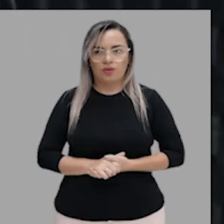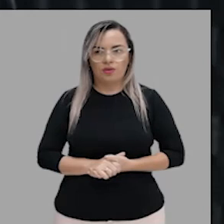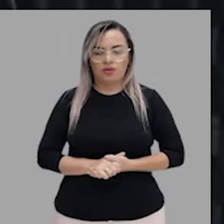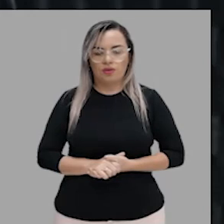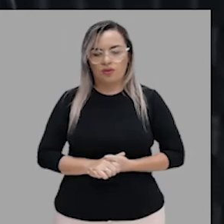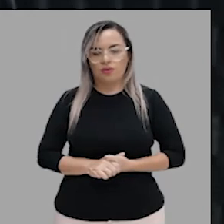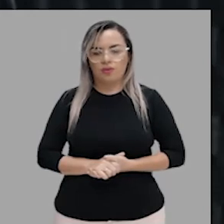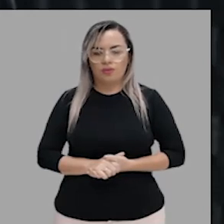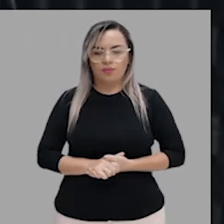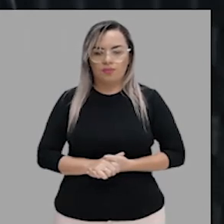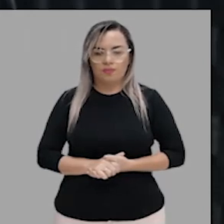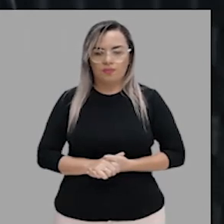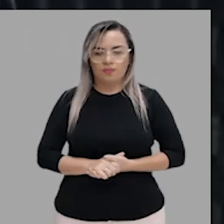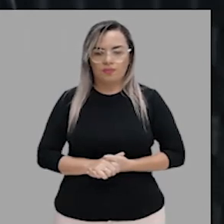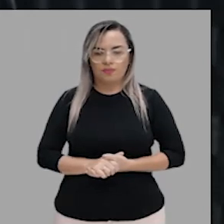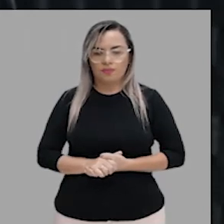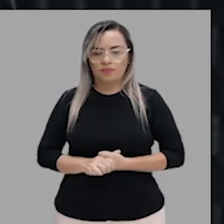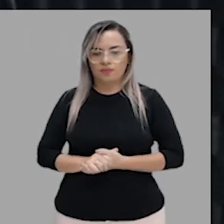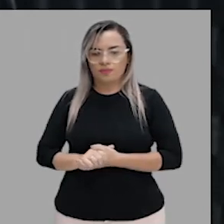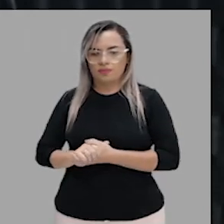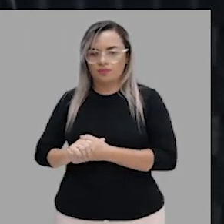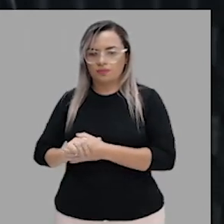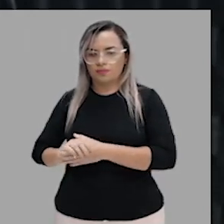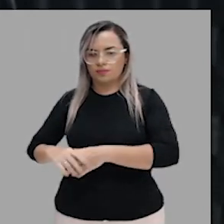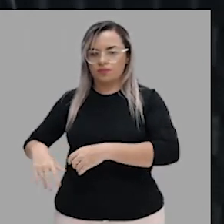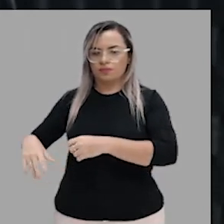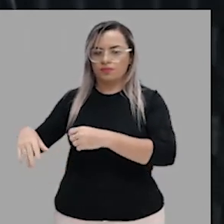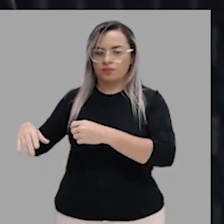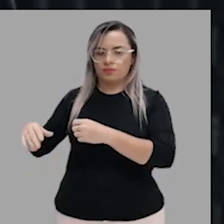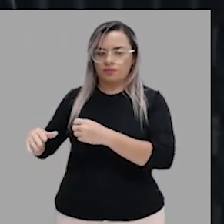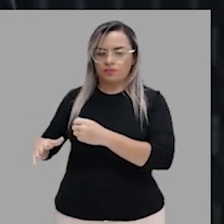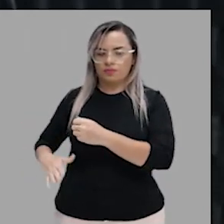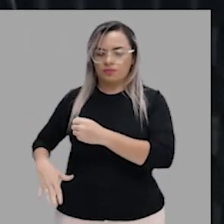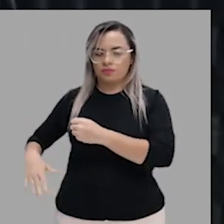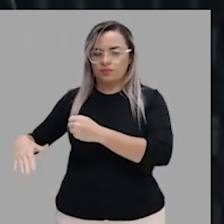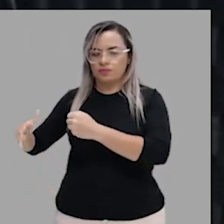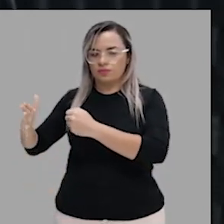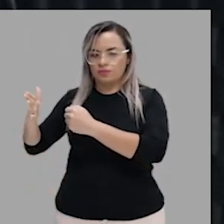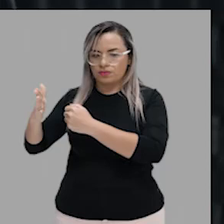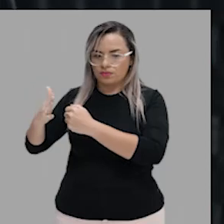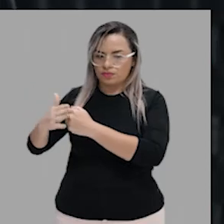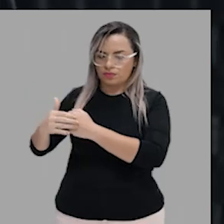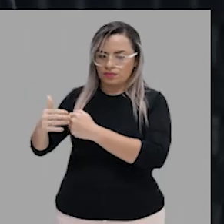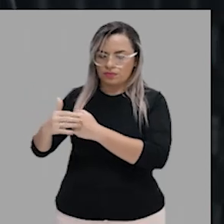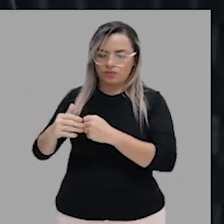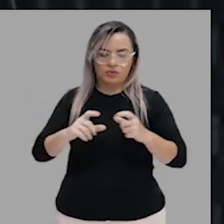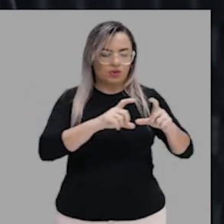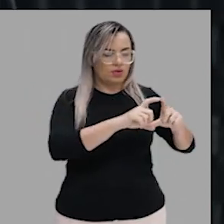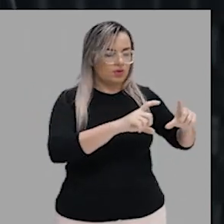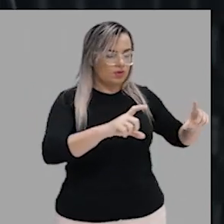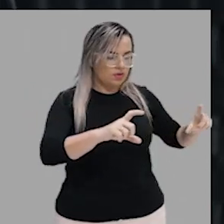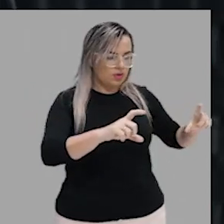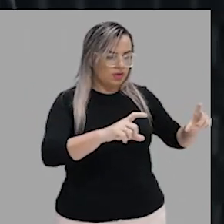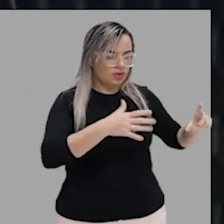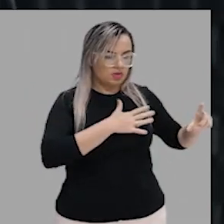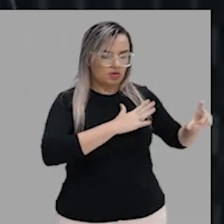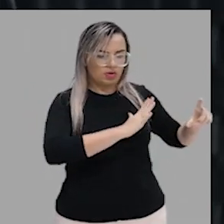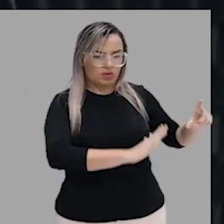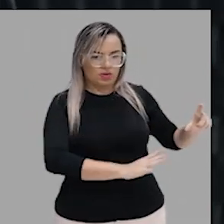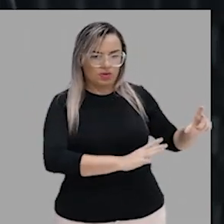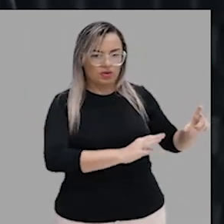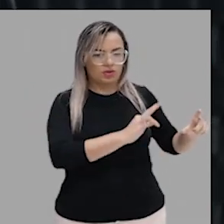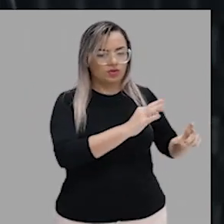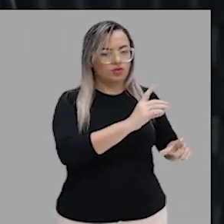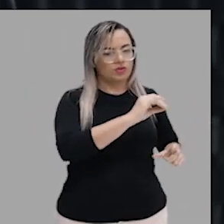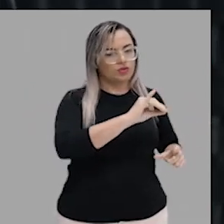transitivo direto. Agradar no sentido de ser desagradável, de não apresentar simpatia, aí é transitivo indireto.